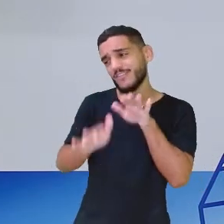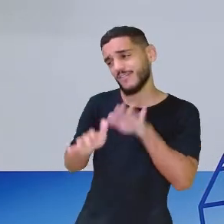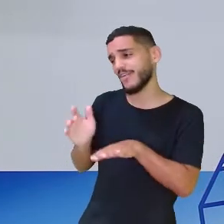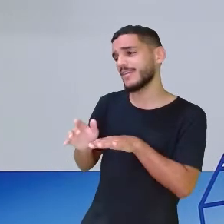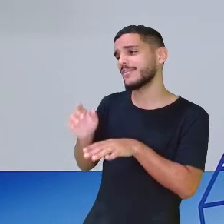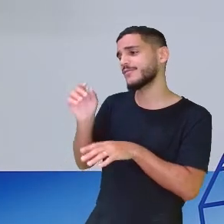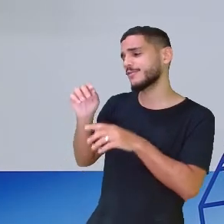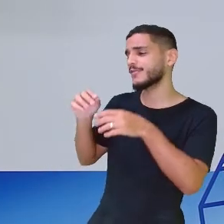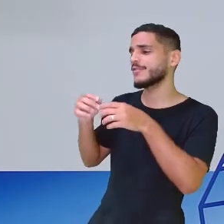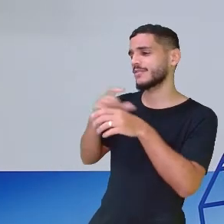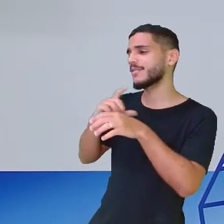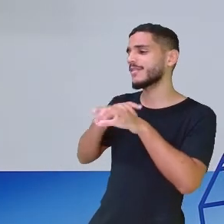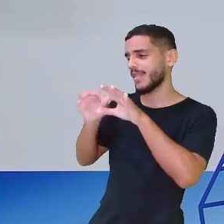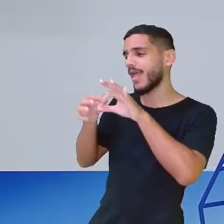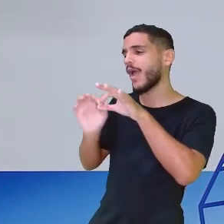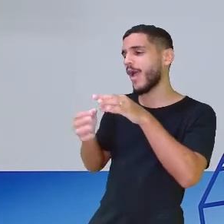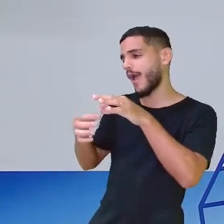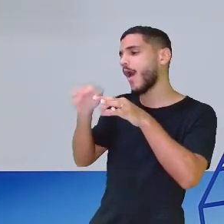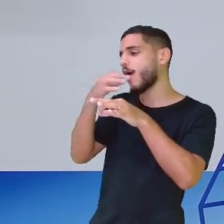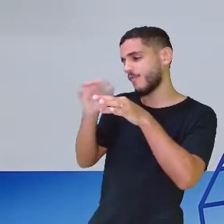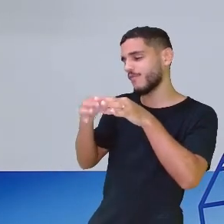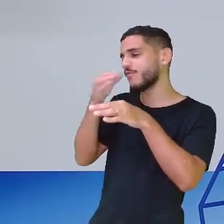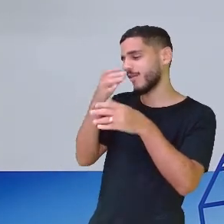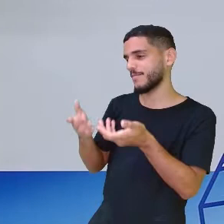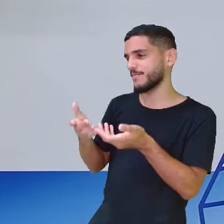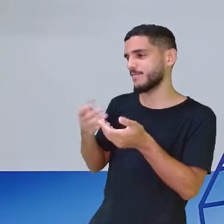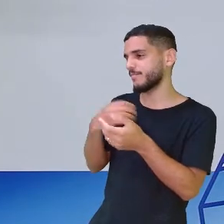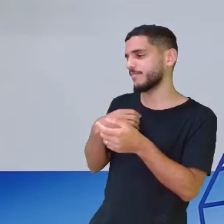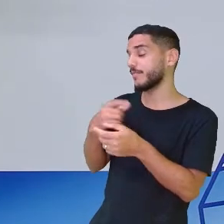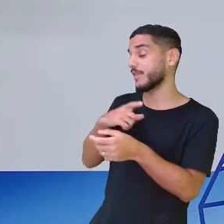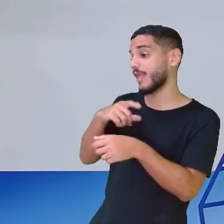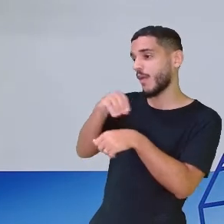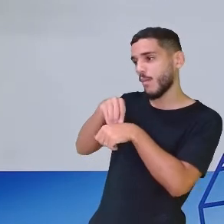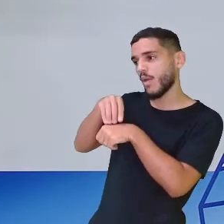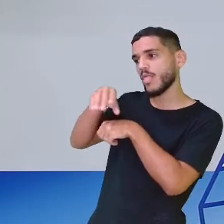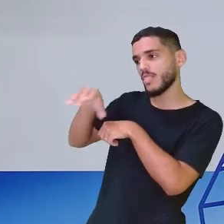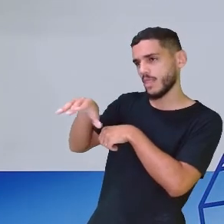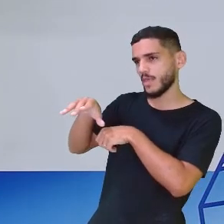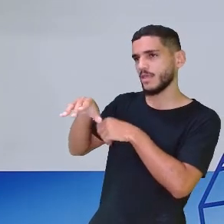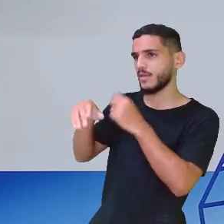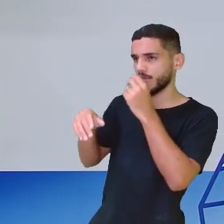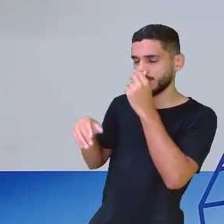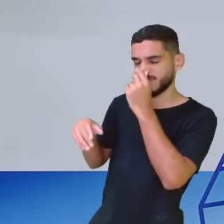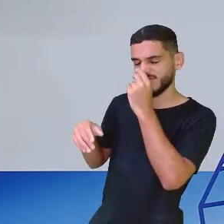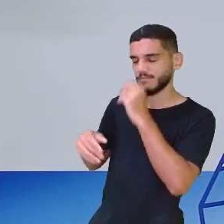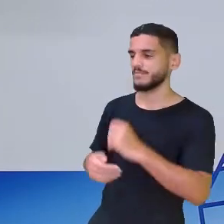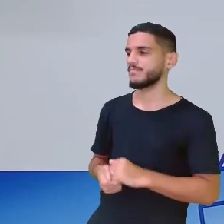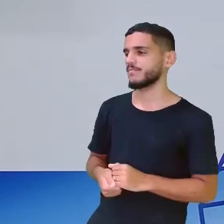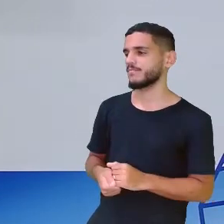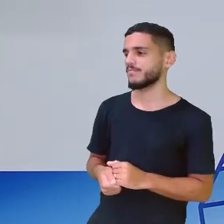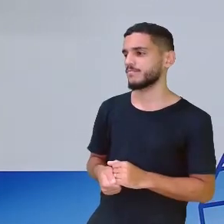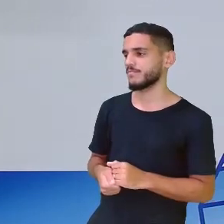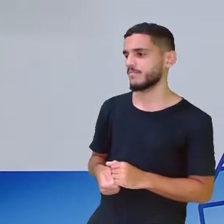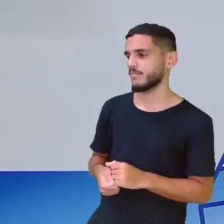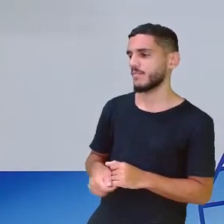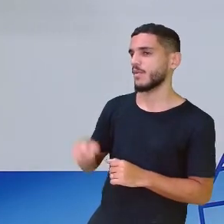uvas. Eu vou lhe dar uma dica. Para mim, o